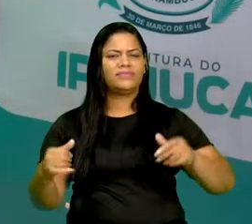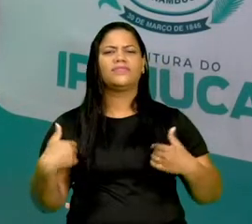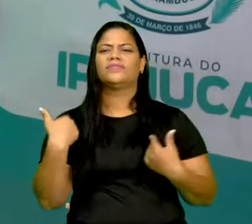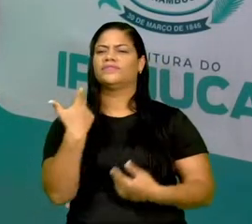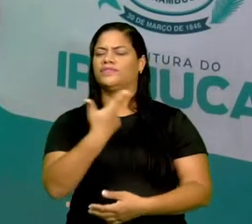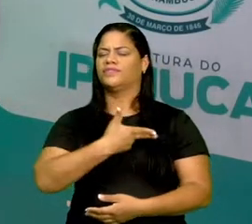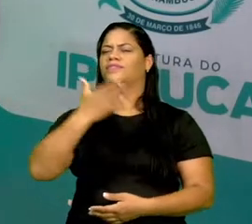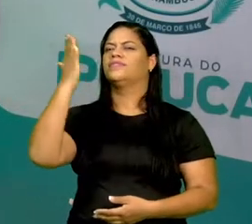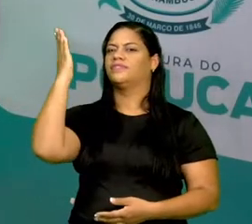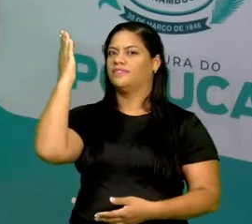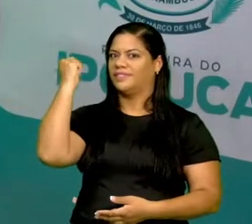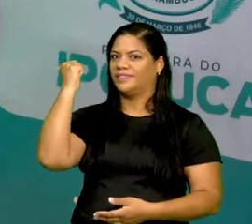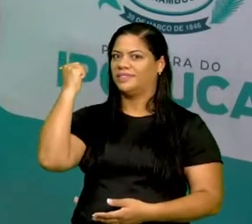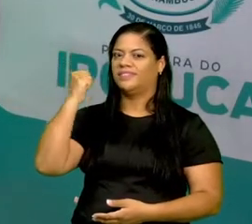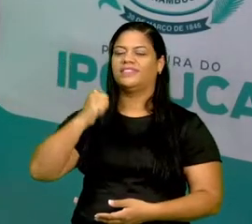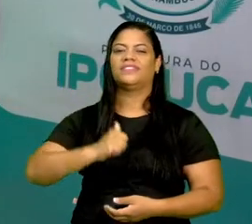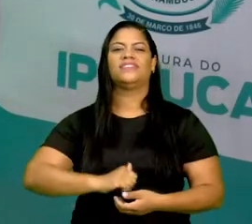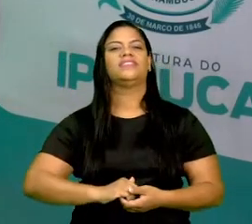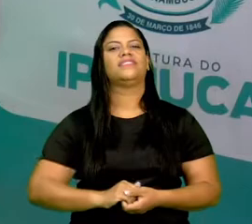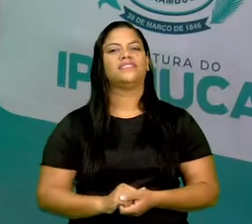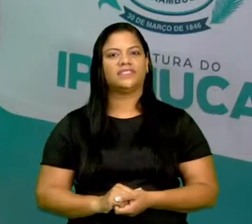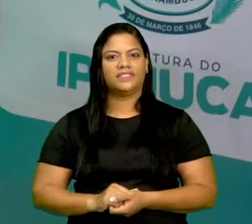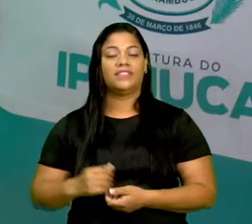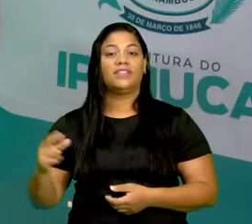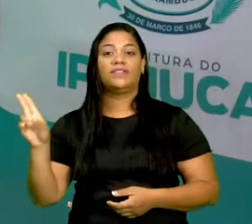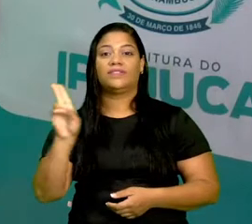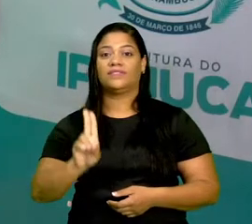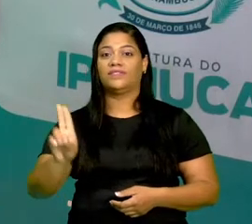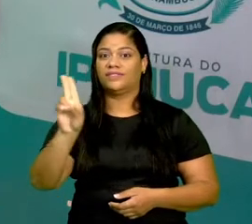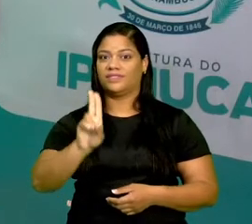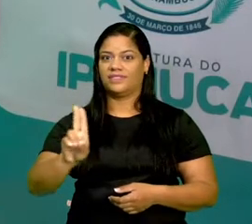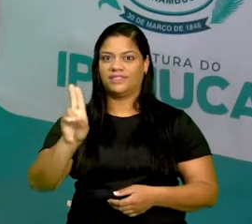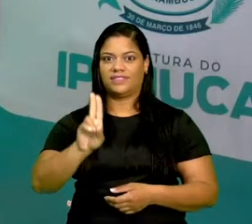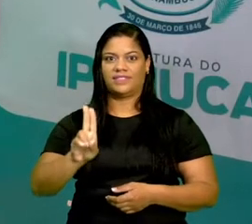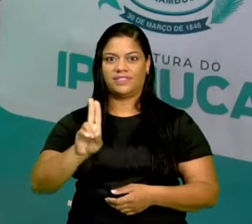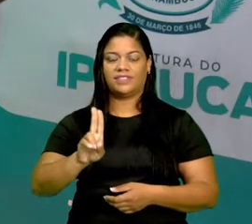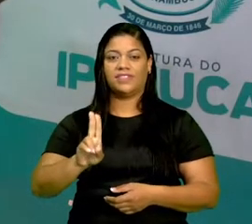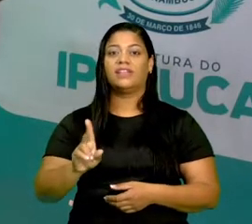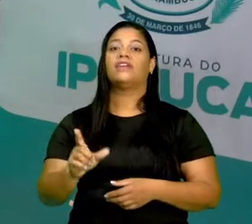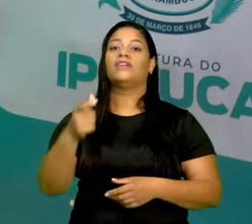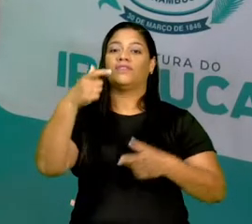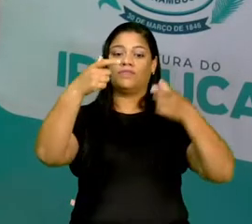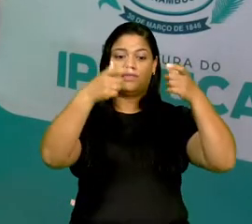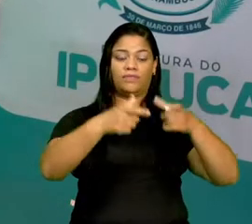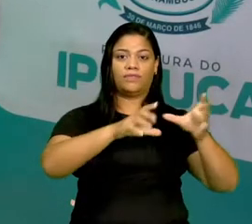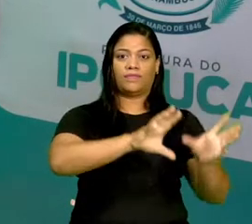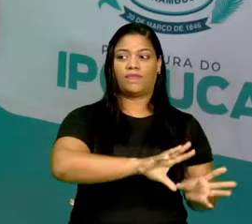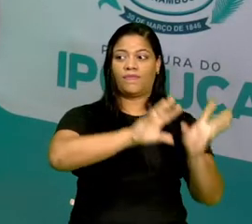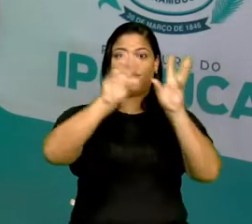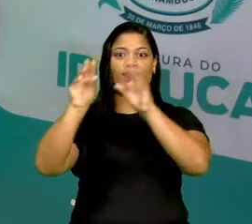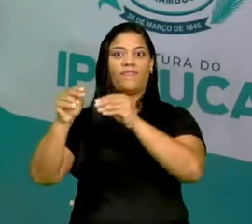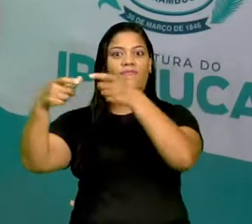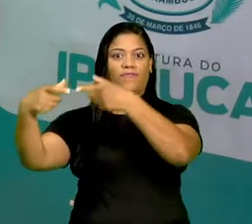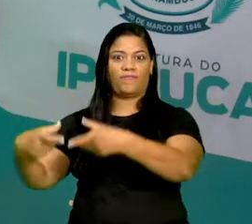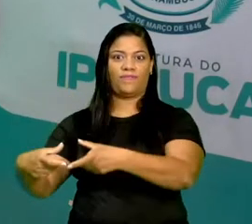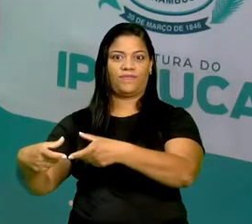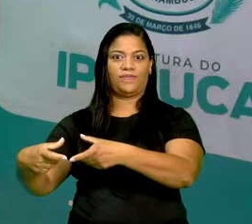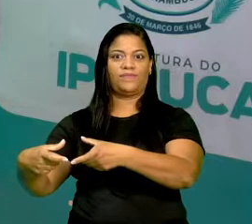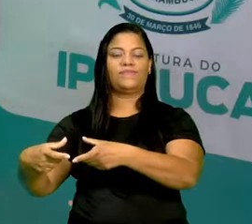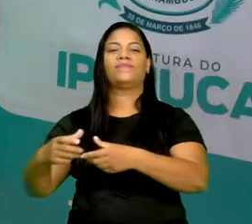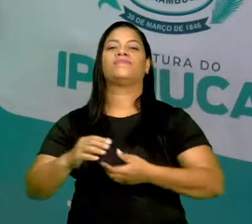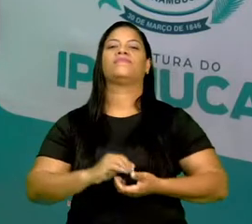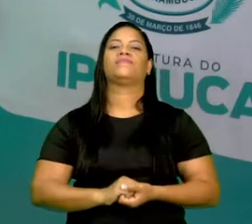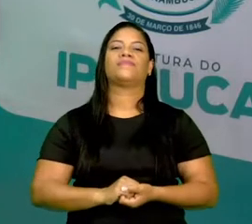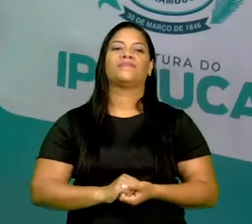todos nós sabemos, são recursos utilizados para nos deslocar de um lugar para outro.